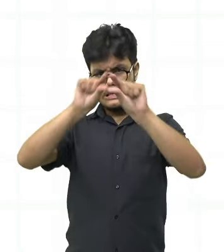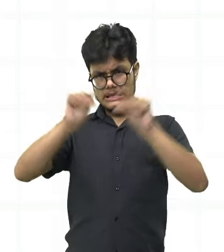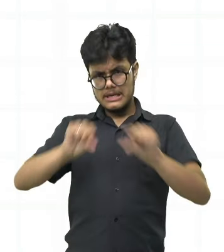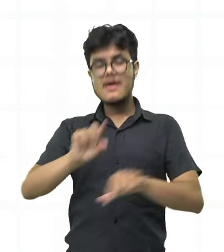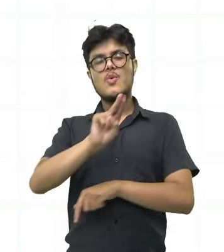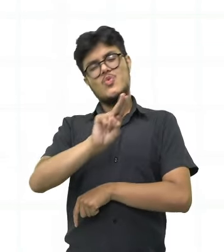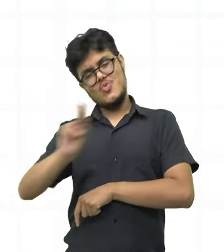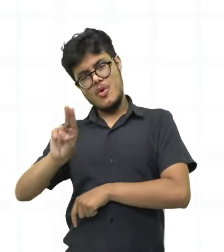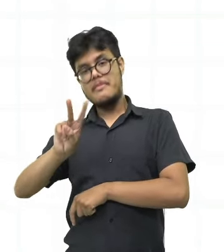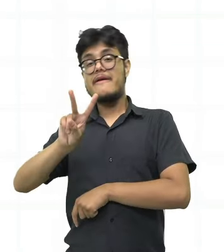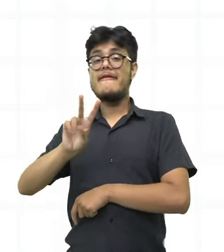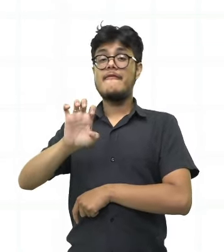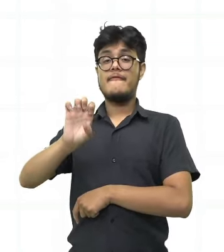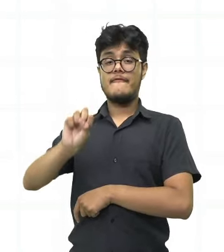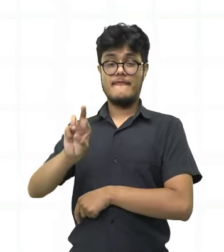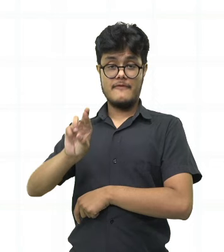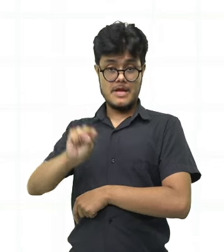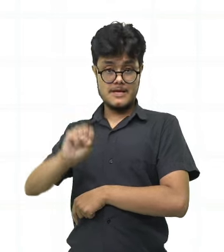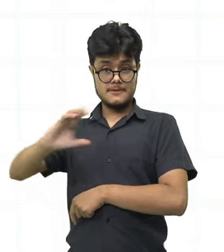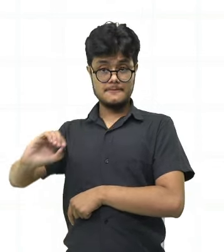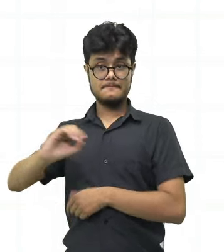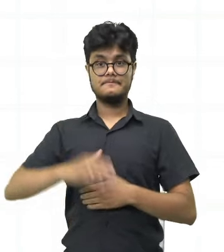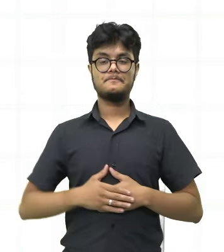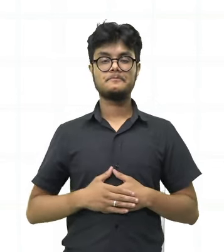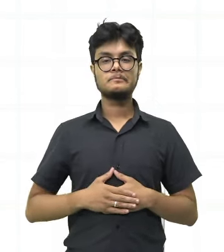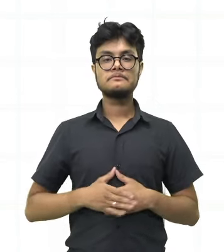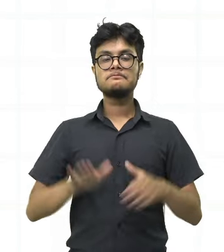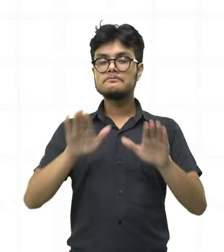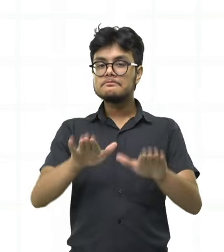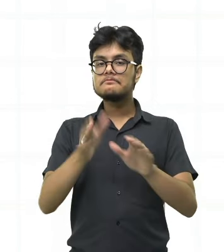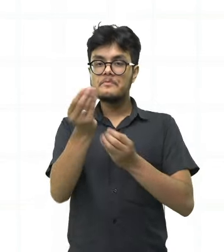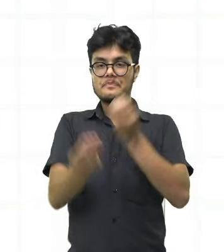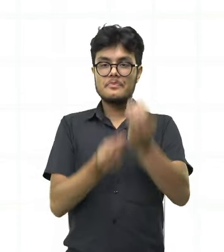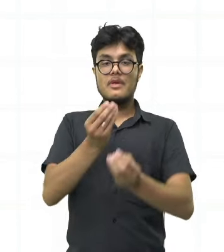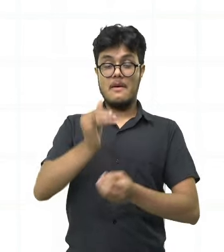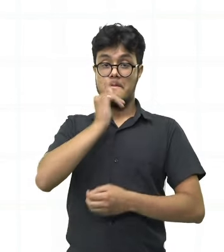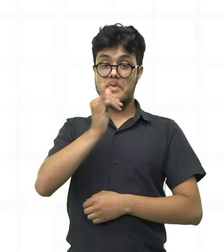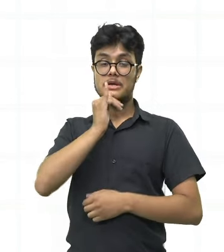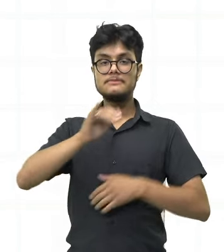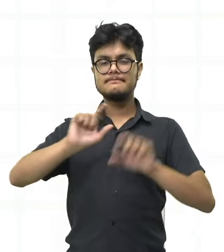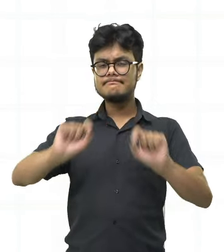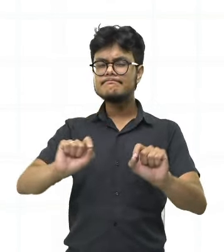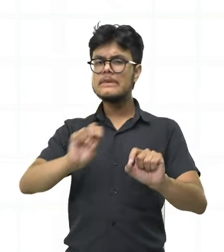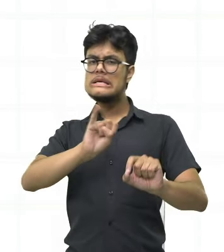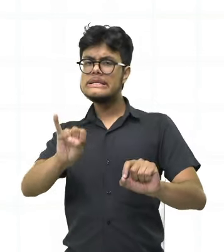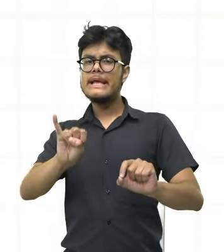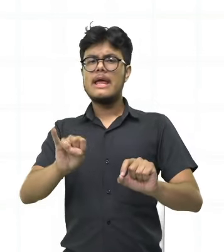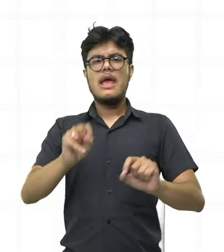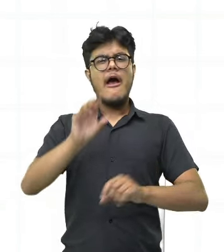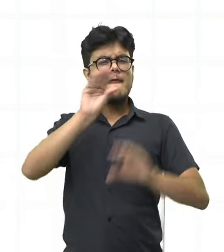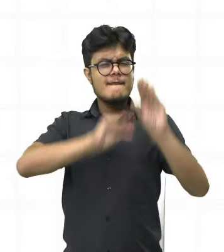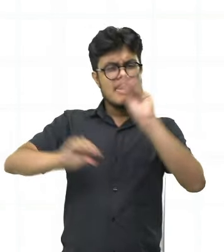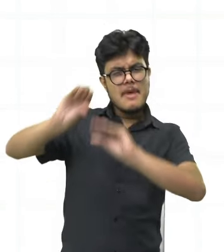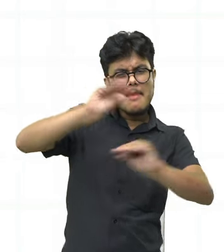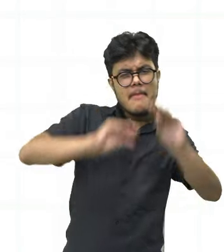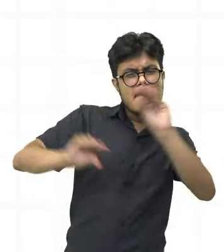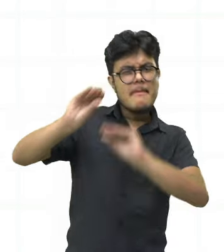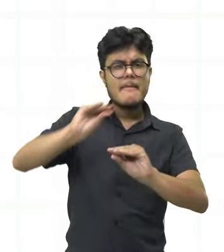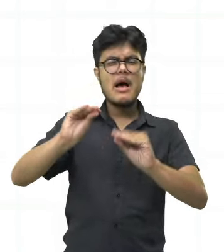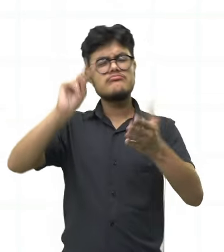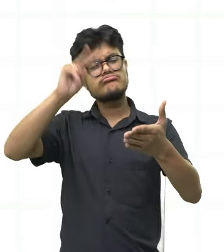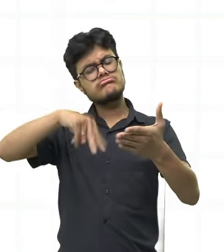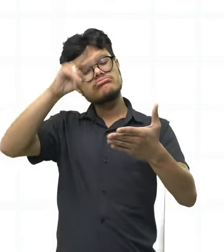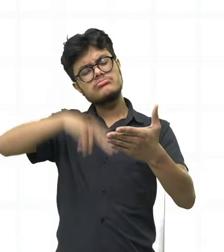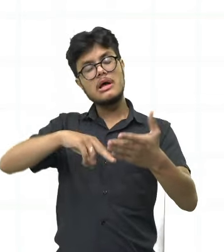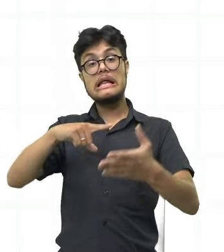última estrofe tem seis versos. Vocês perceberam que quando ela está sendo lida, tem um ritmo, né?